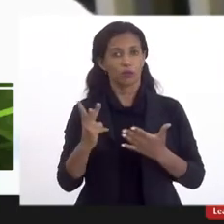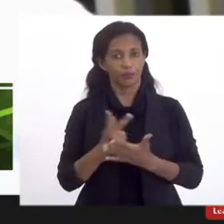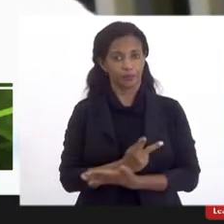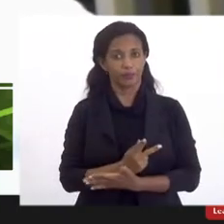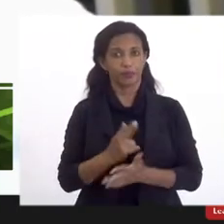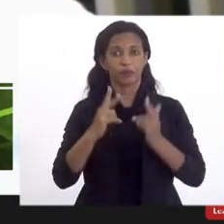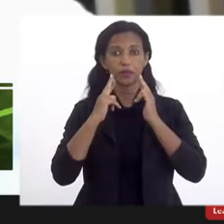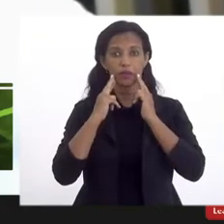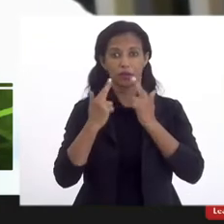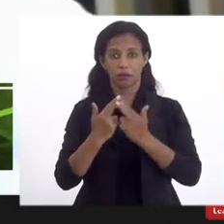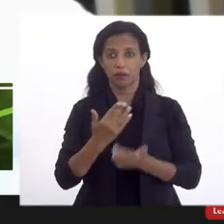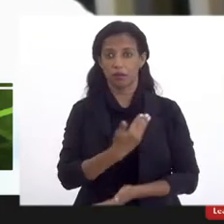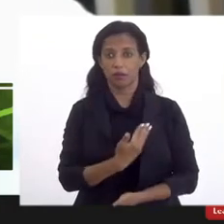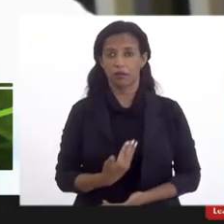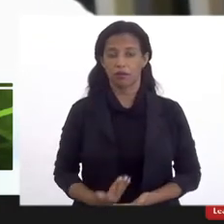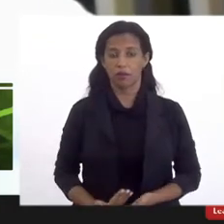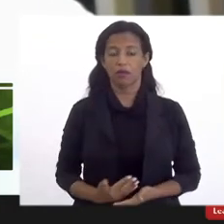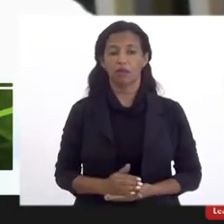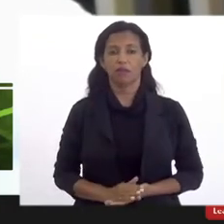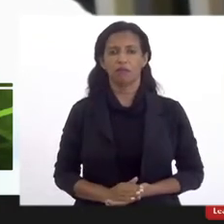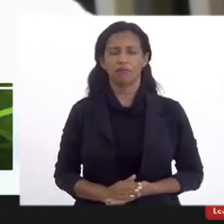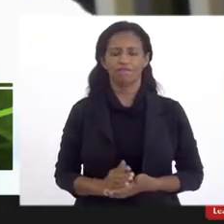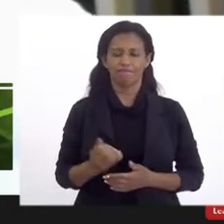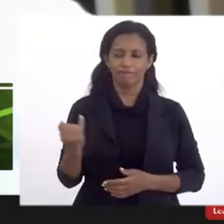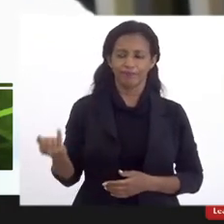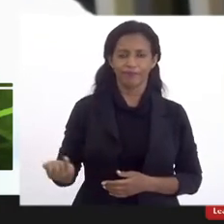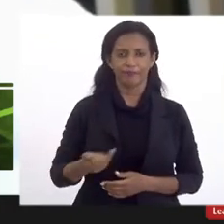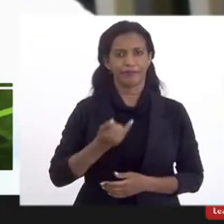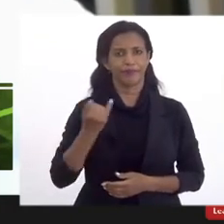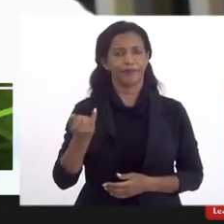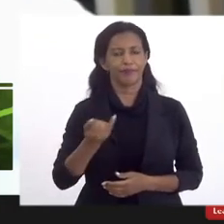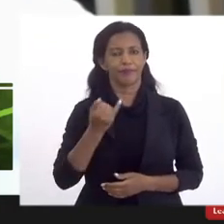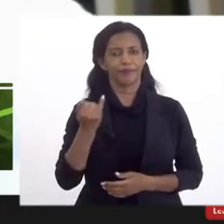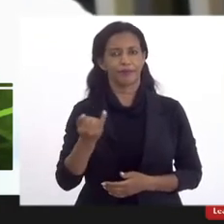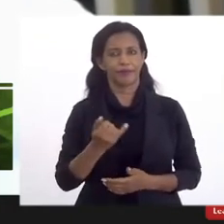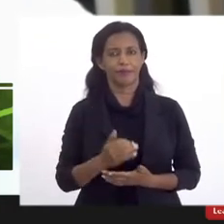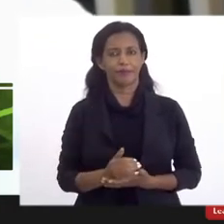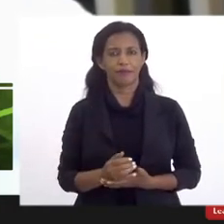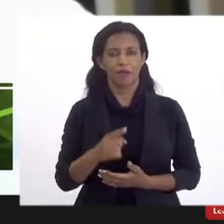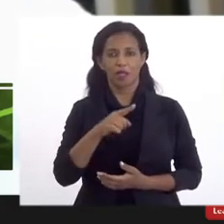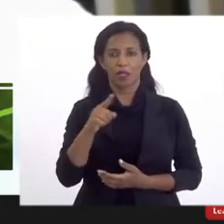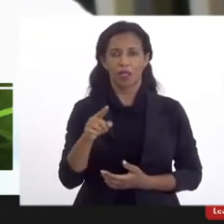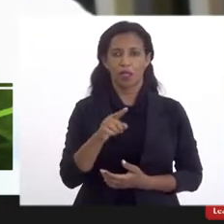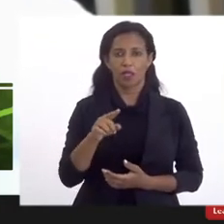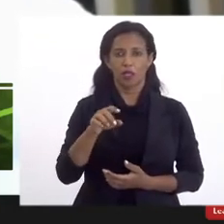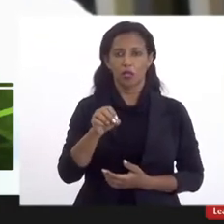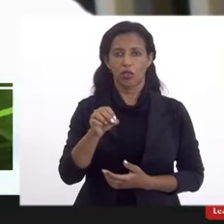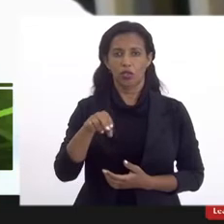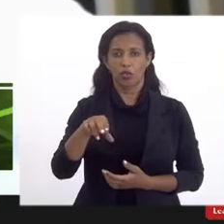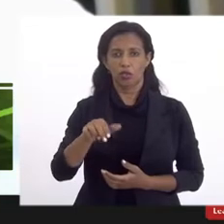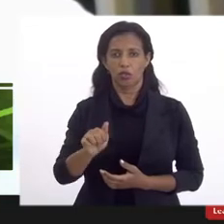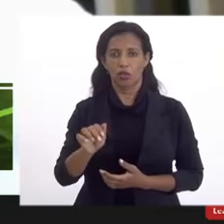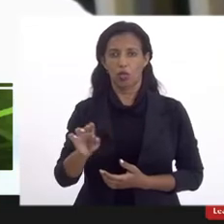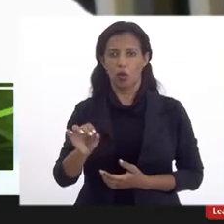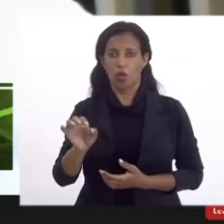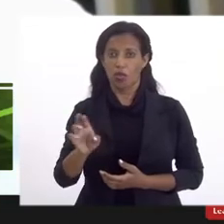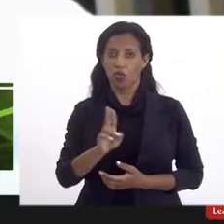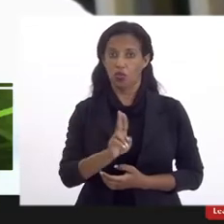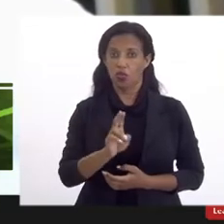audiência pública de tamanha importância para a Zona Oeste do Rio de Janeiro, para o ESO,